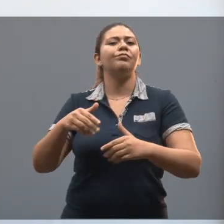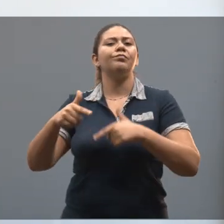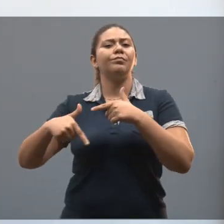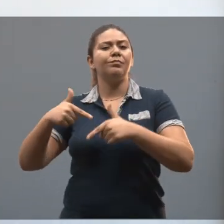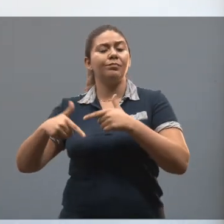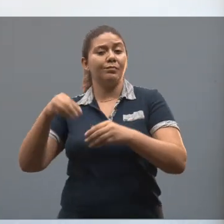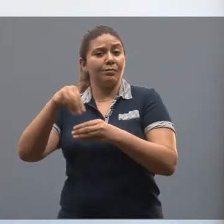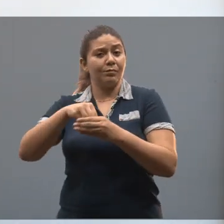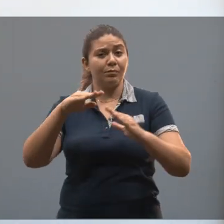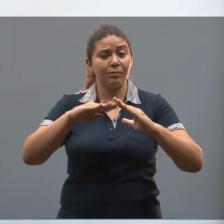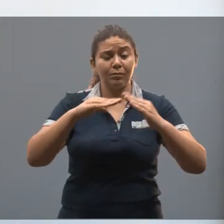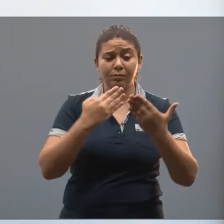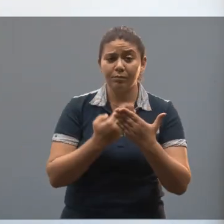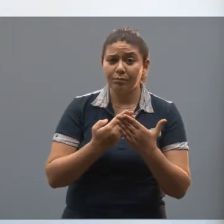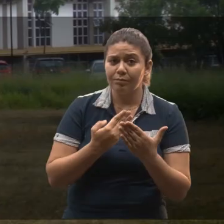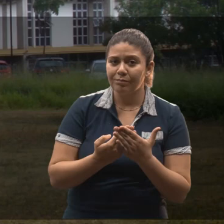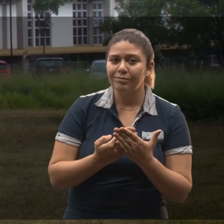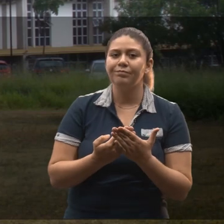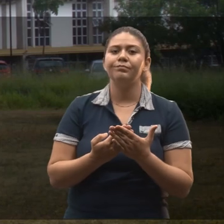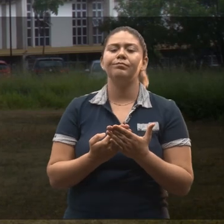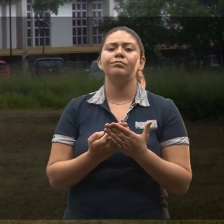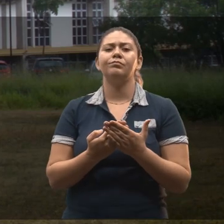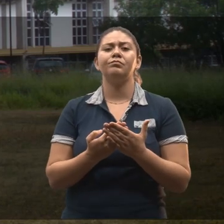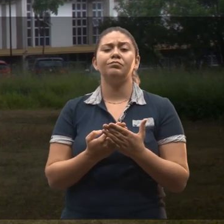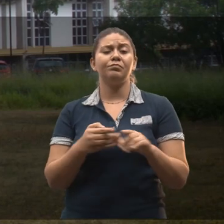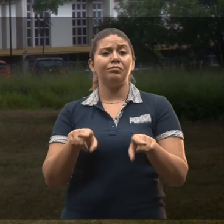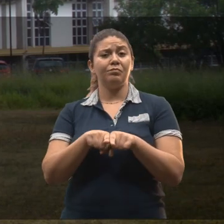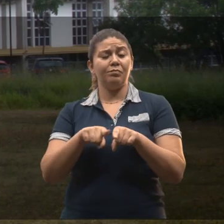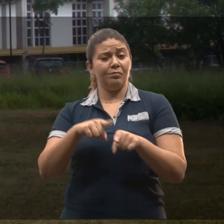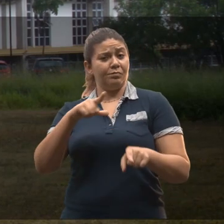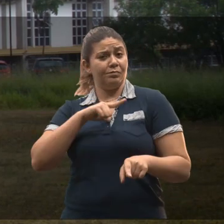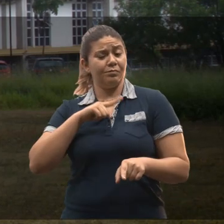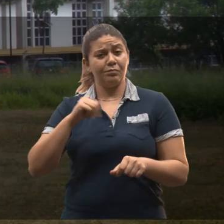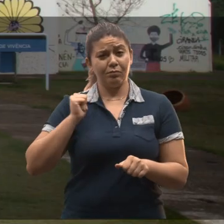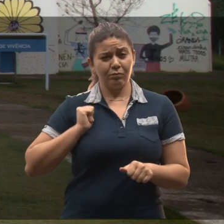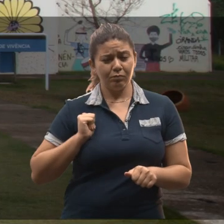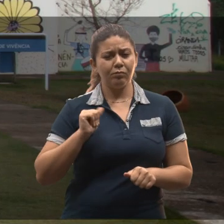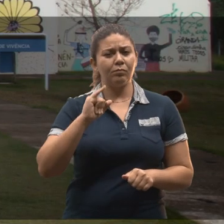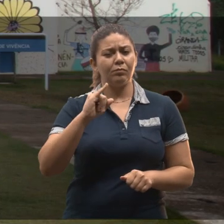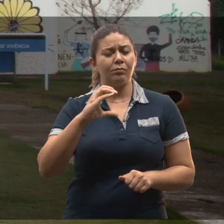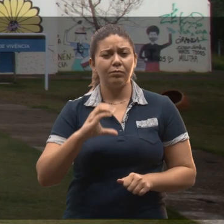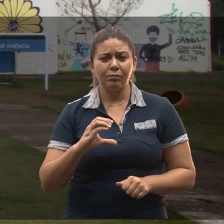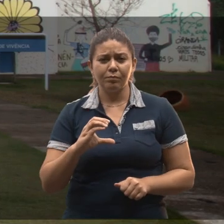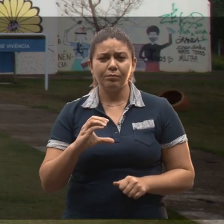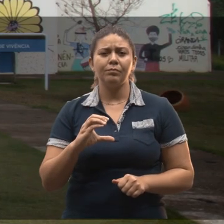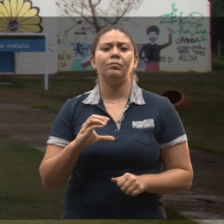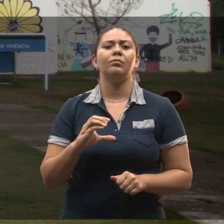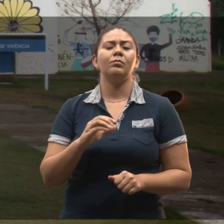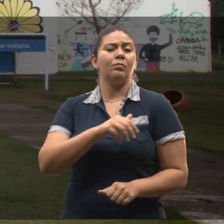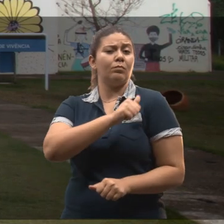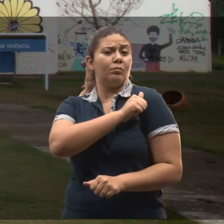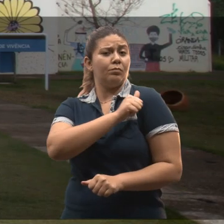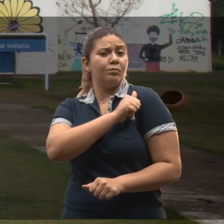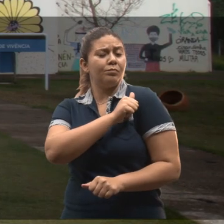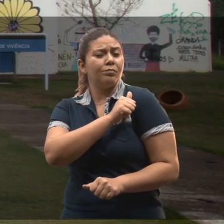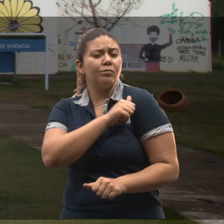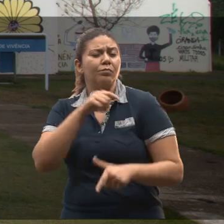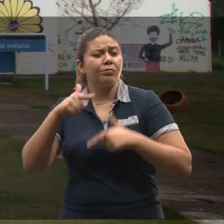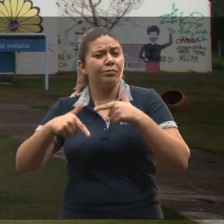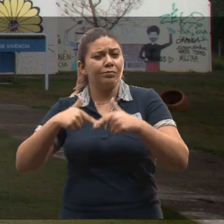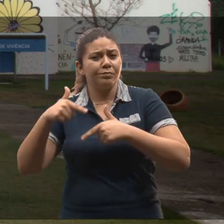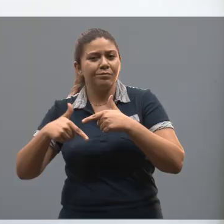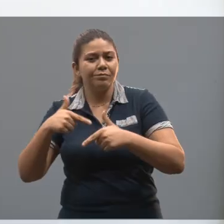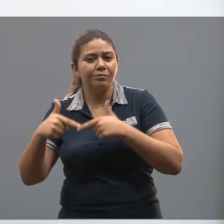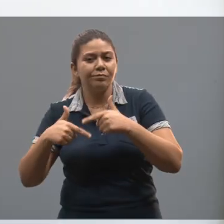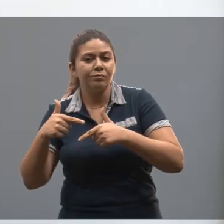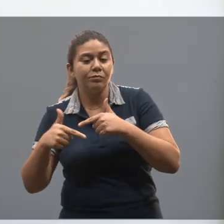atividades nas escolas. Além disso, existem as bolsas de iniciação científica, em que o aluno vai